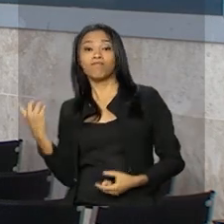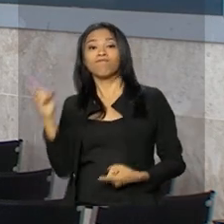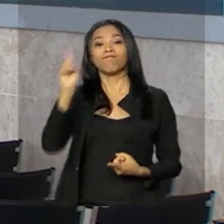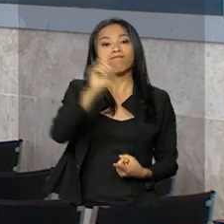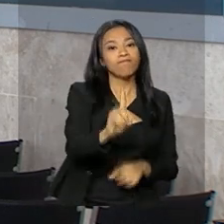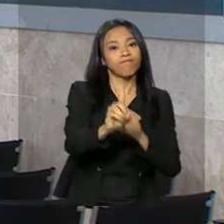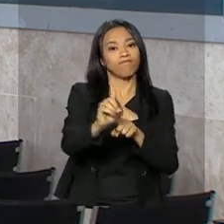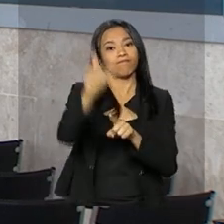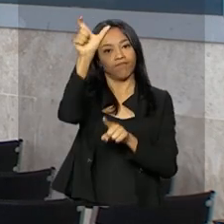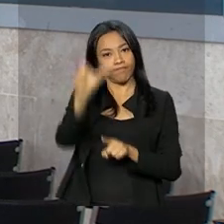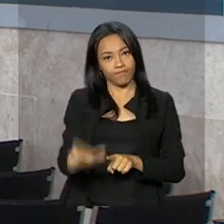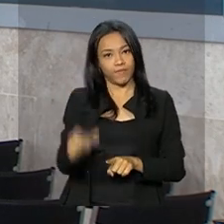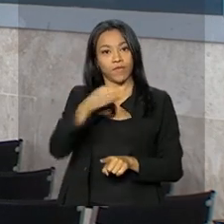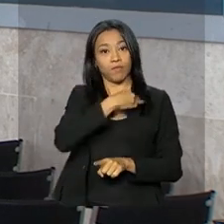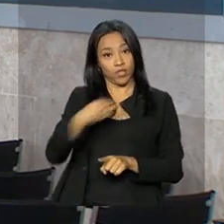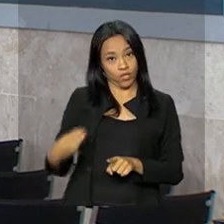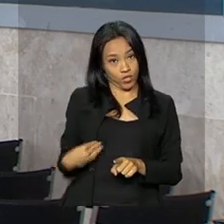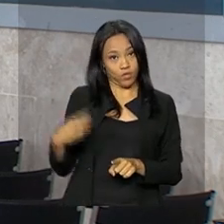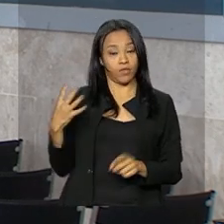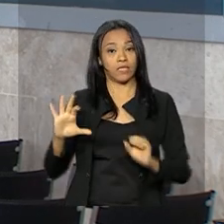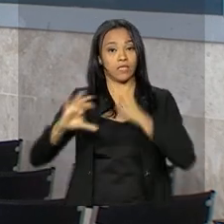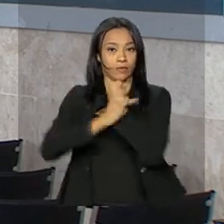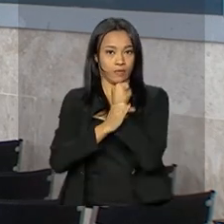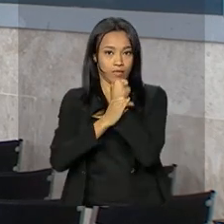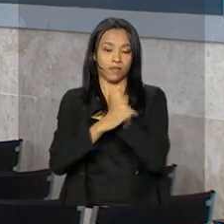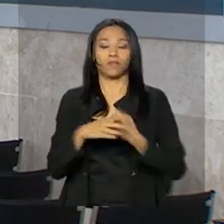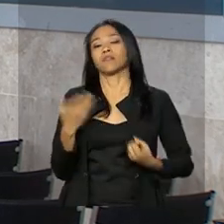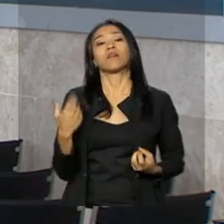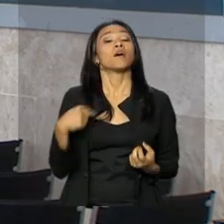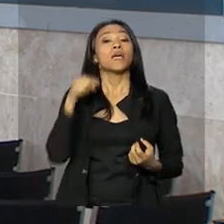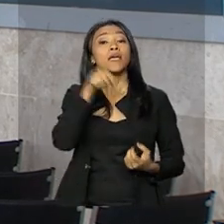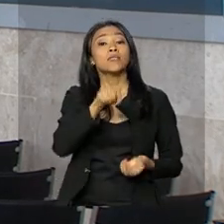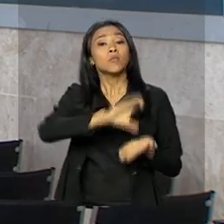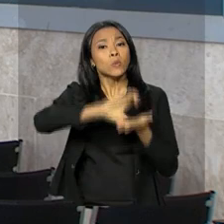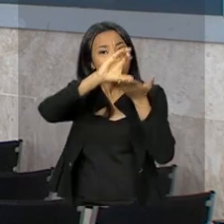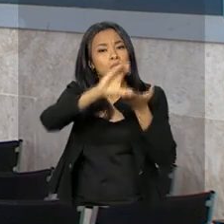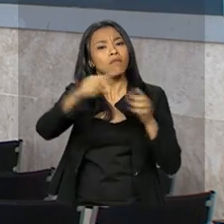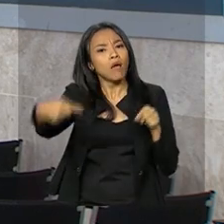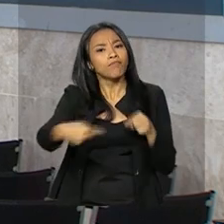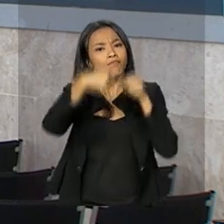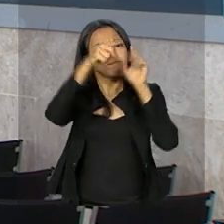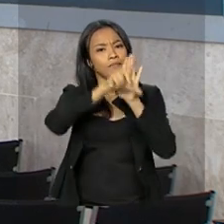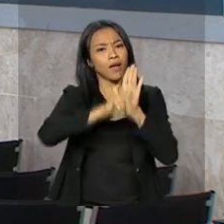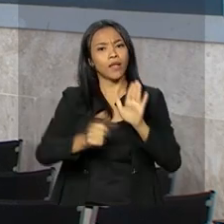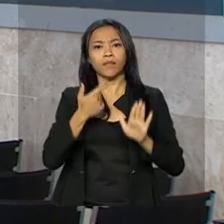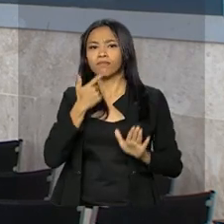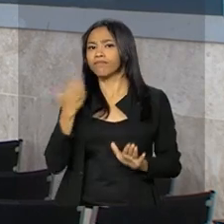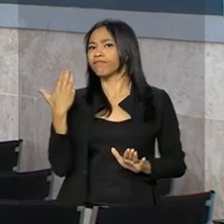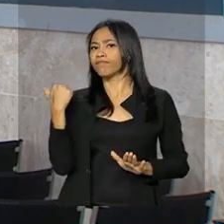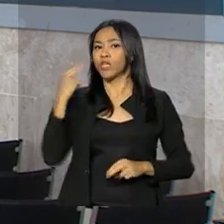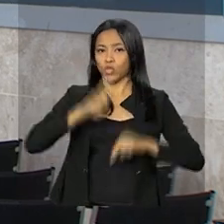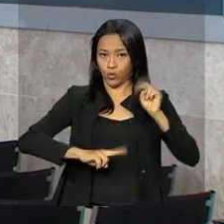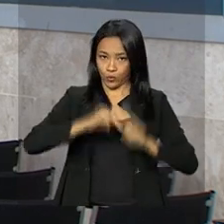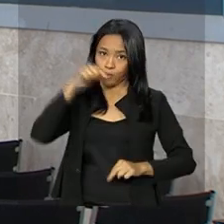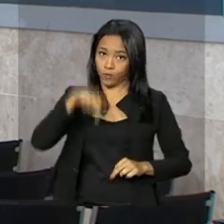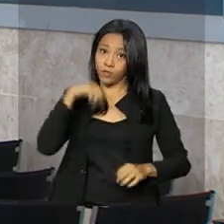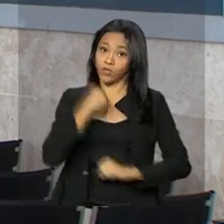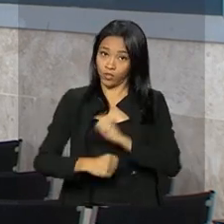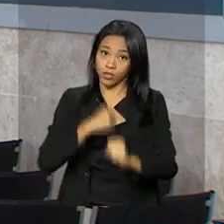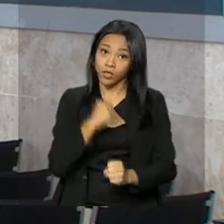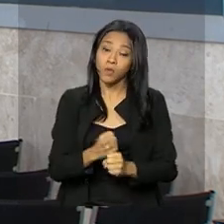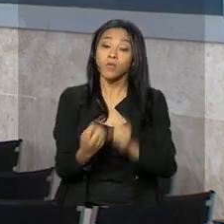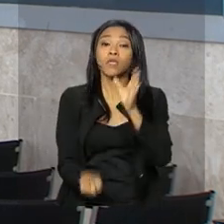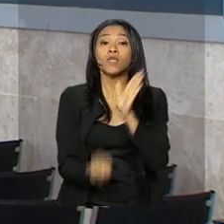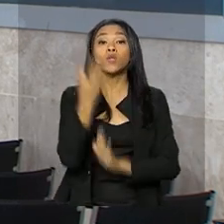da Segurança Pública, Raul Jungmann. O Conselho está previsto na lei que foi sancionada em junho deste ano e que